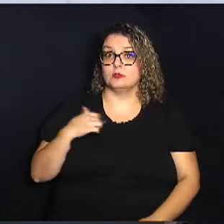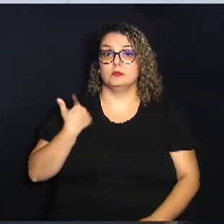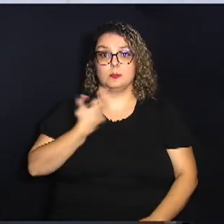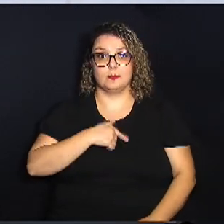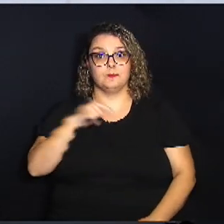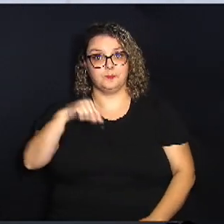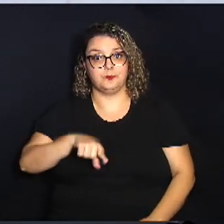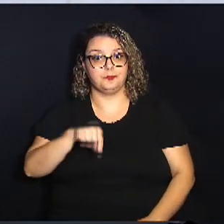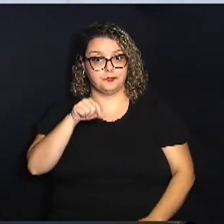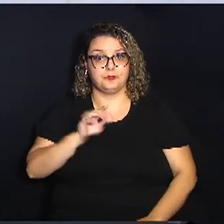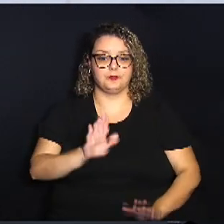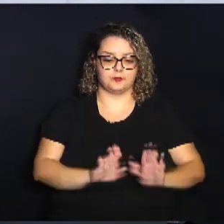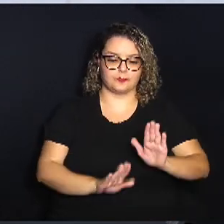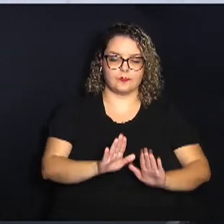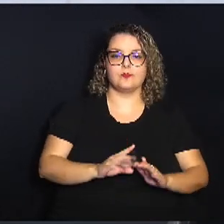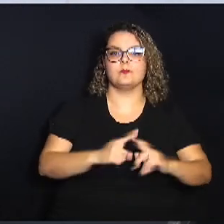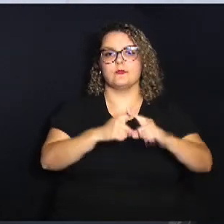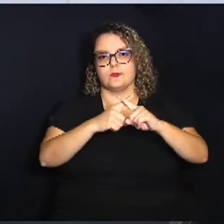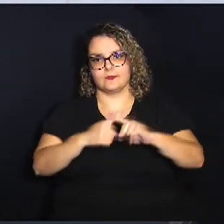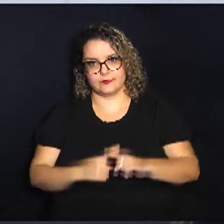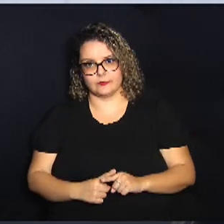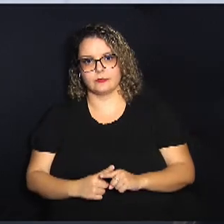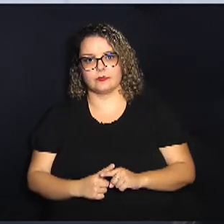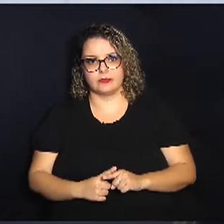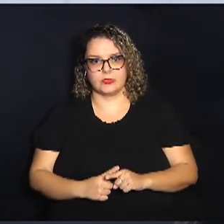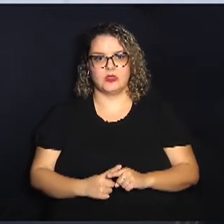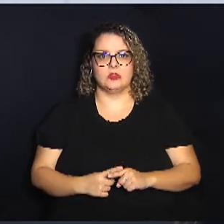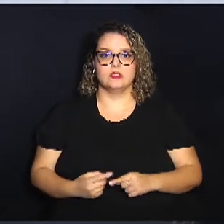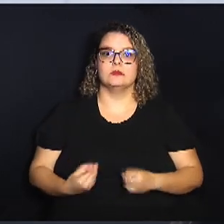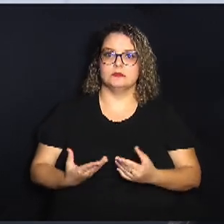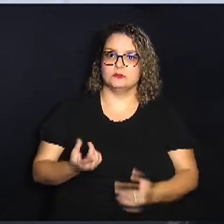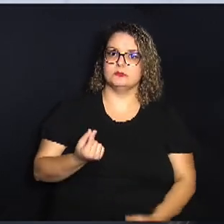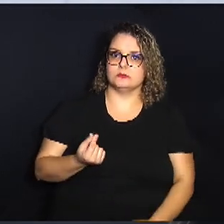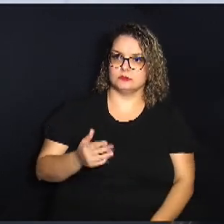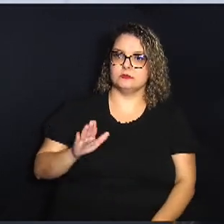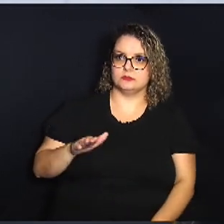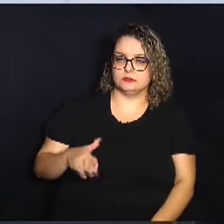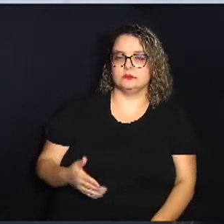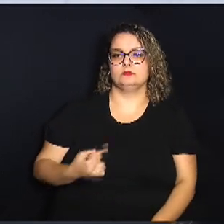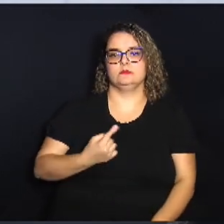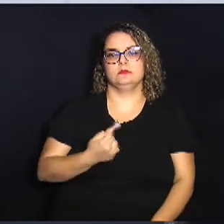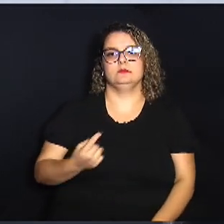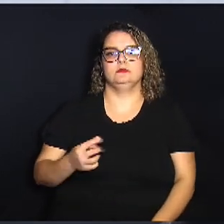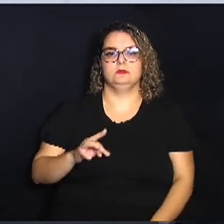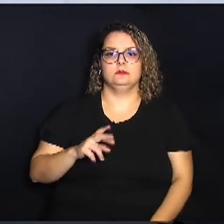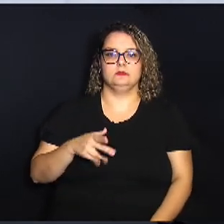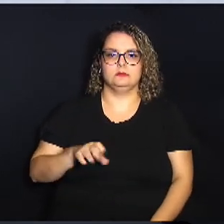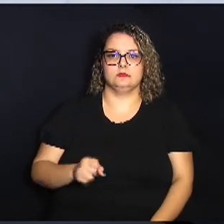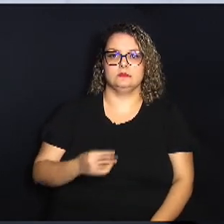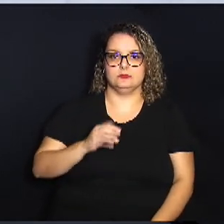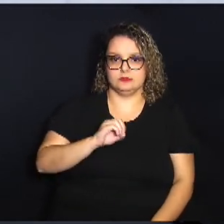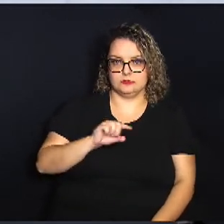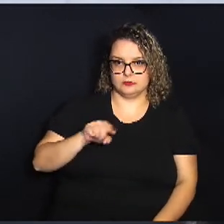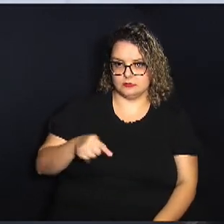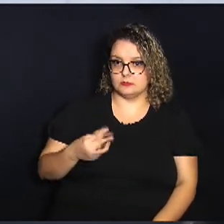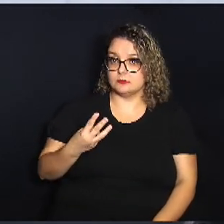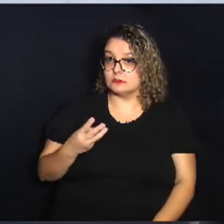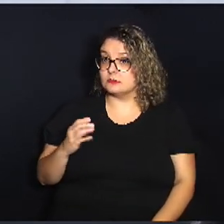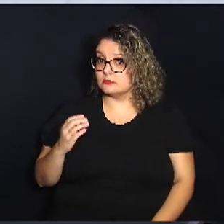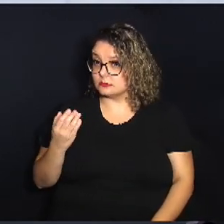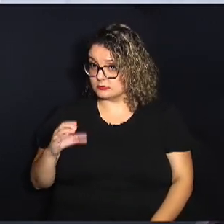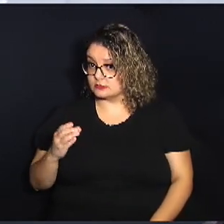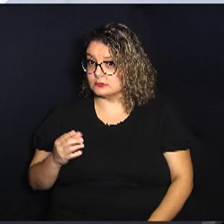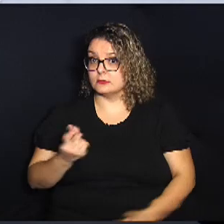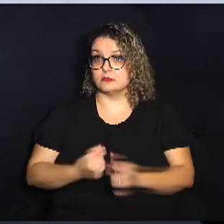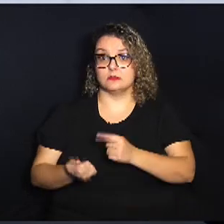licitação trouxe a concorrência e trouxe o preço para cada transação de 3 centavos. Isso vai gerar